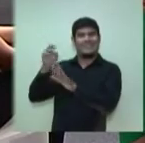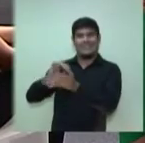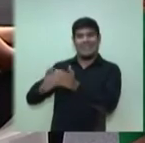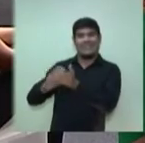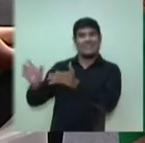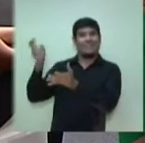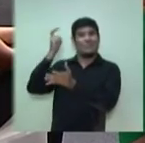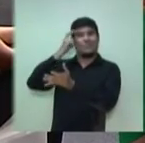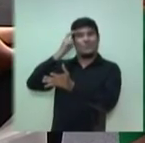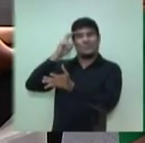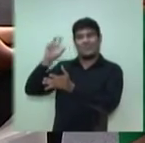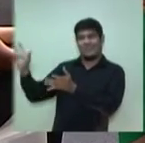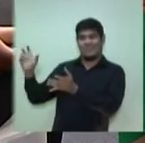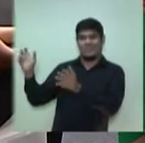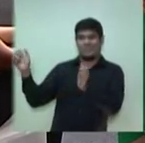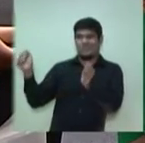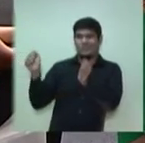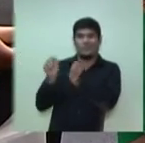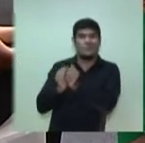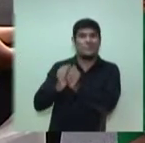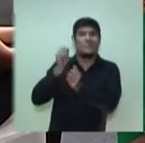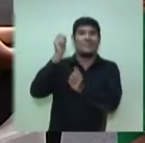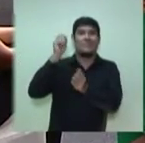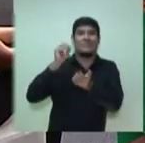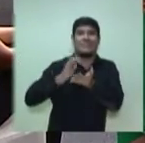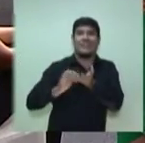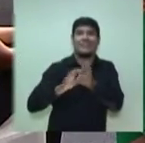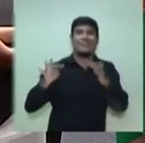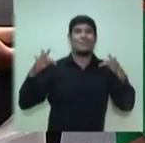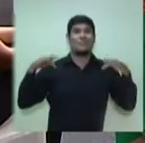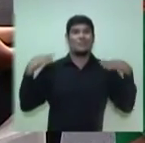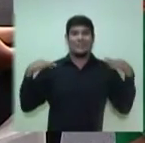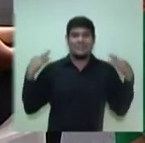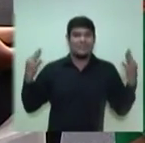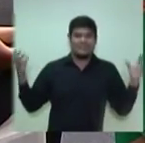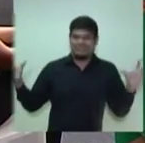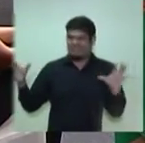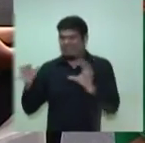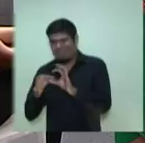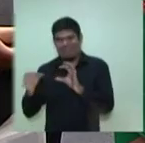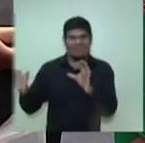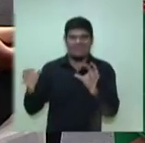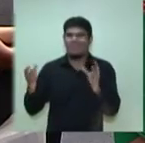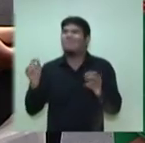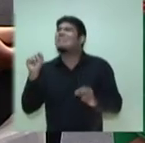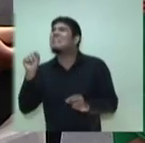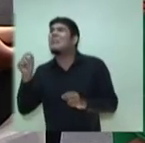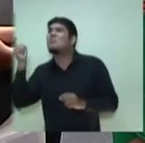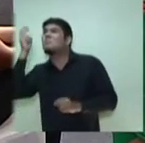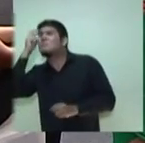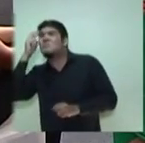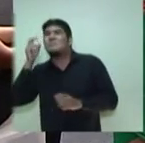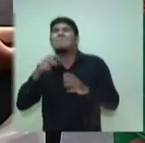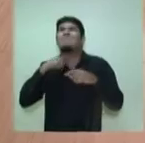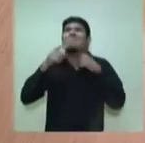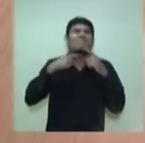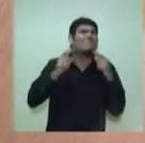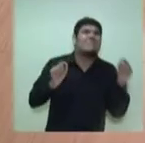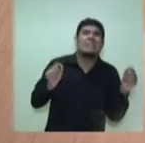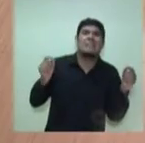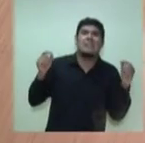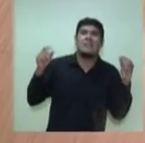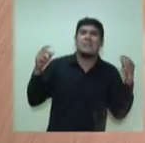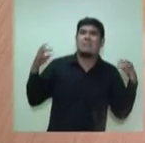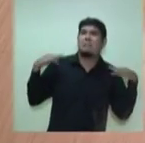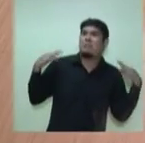da Secretaria de Turismo e de Eventos. Porque acaba gerando uma grande confusão do que é turismo, do que é evento e do que é cultura.